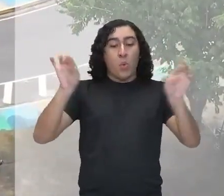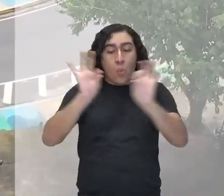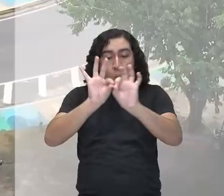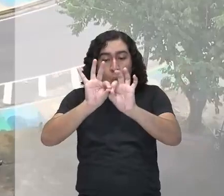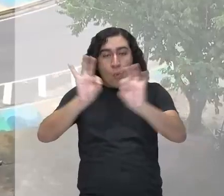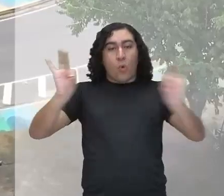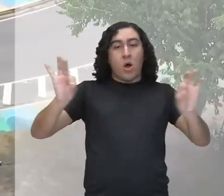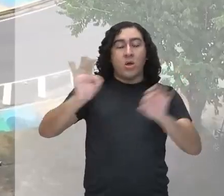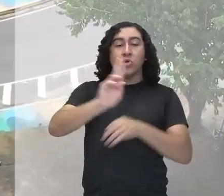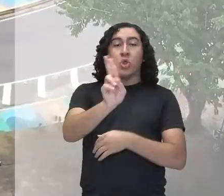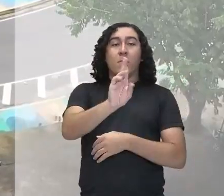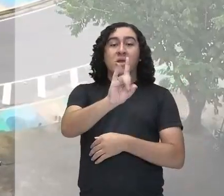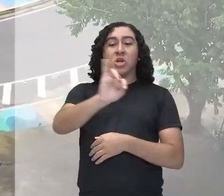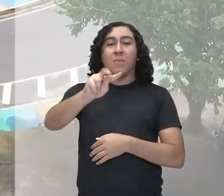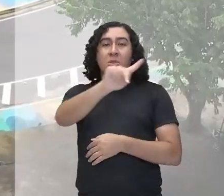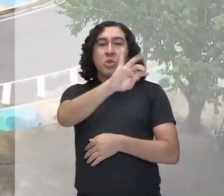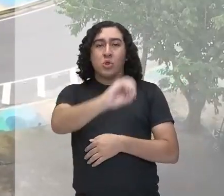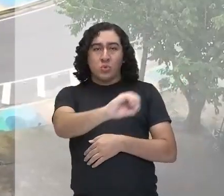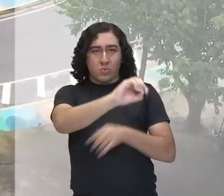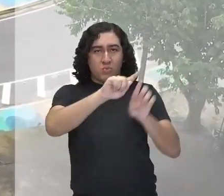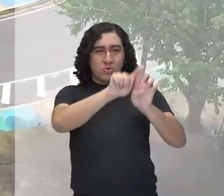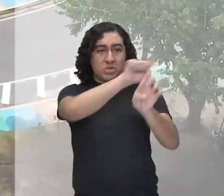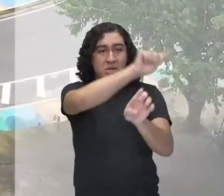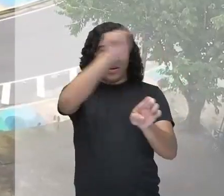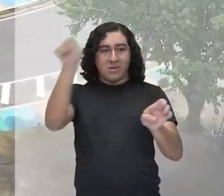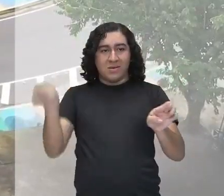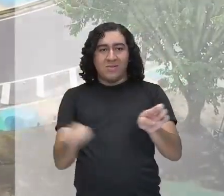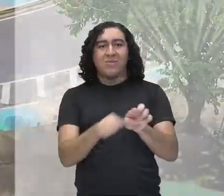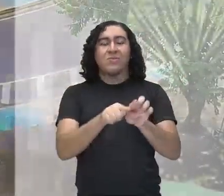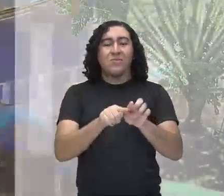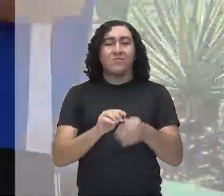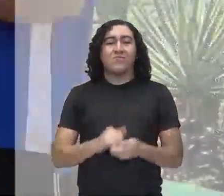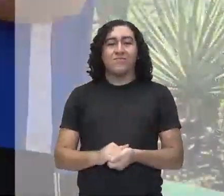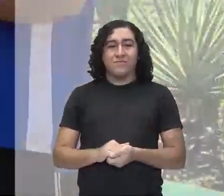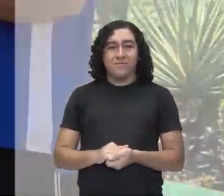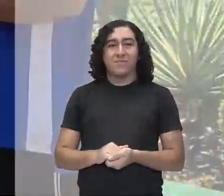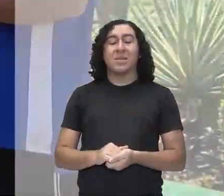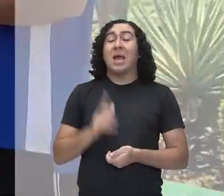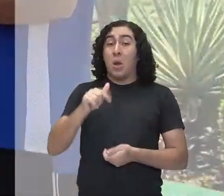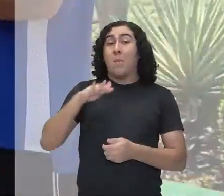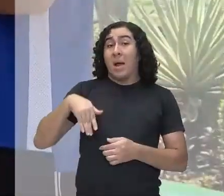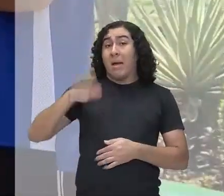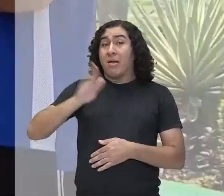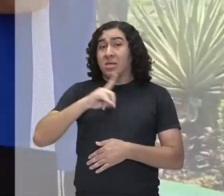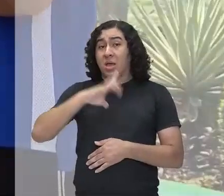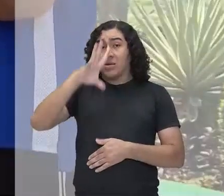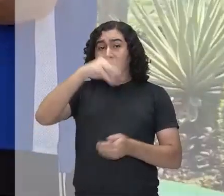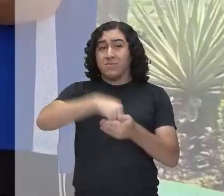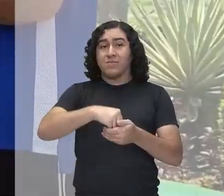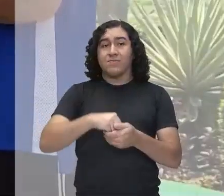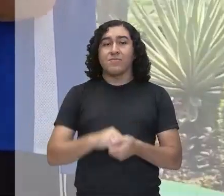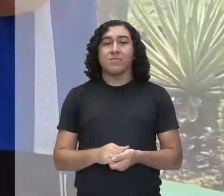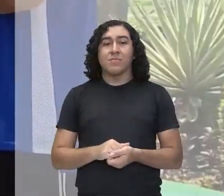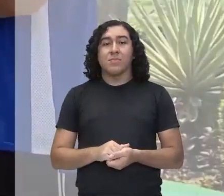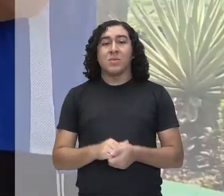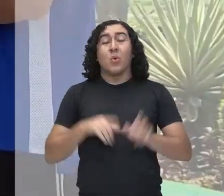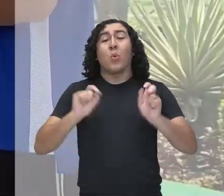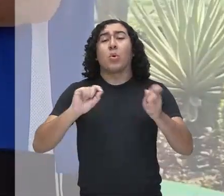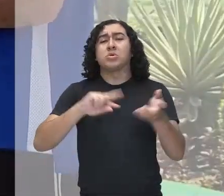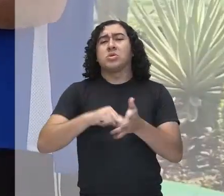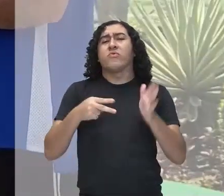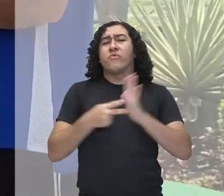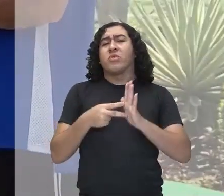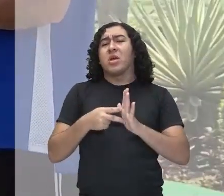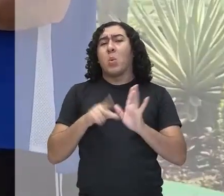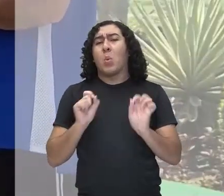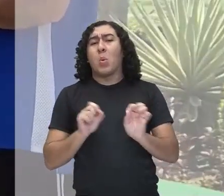ponta, só que passa pelo centro. O maior segmento que tem dentro do círculo. Ah, legal! E o que isso tem a ver com o